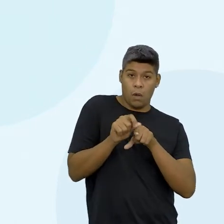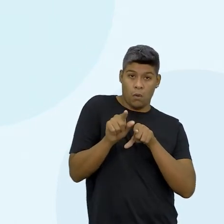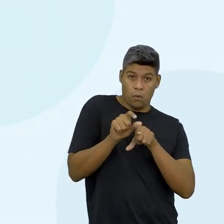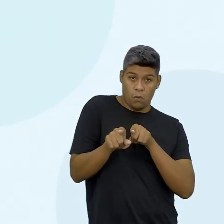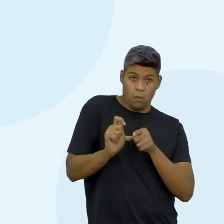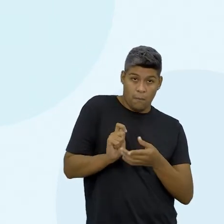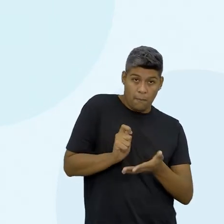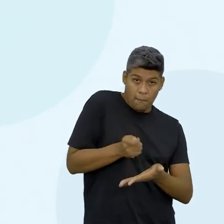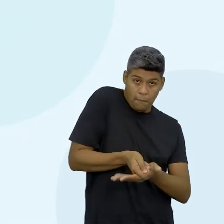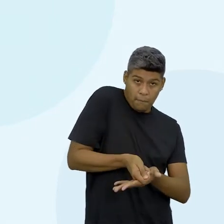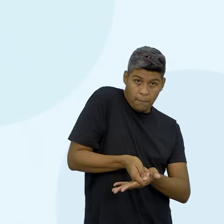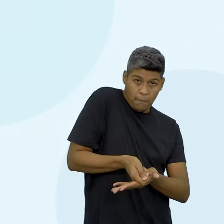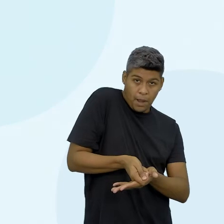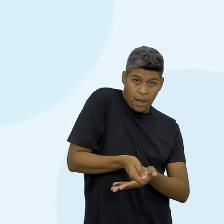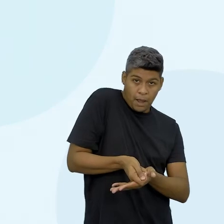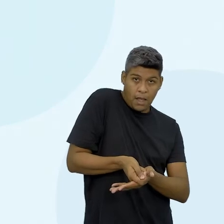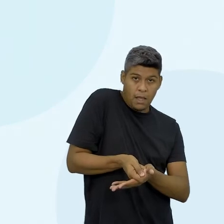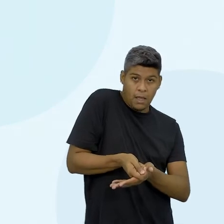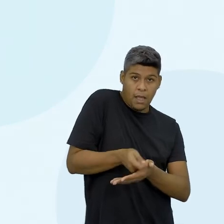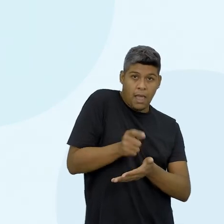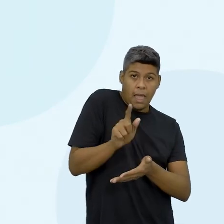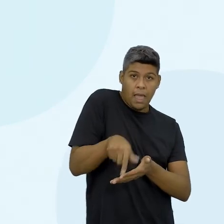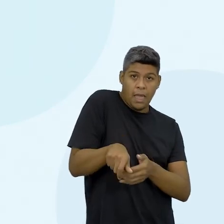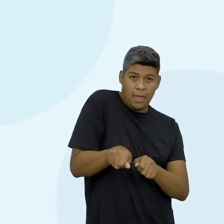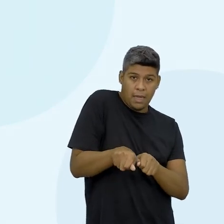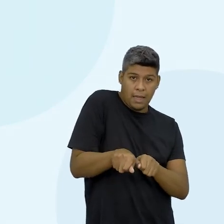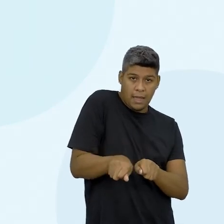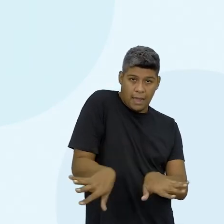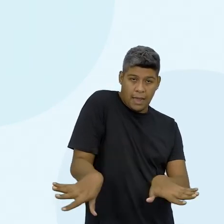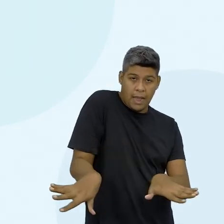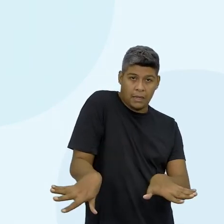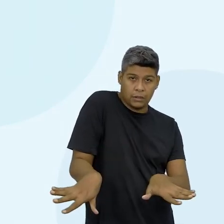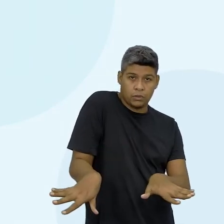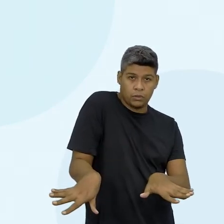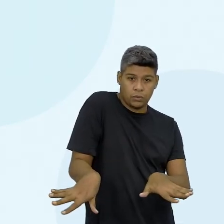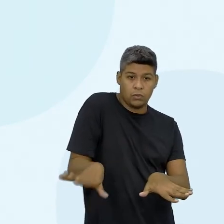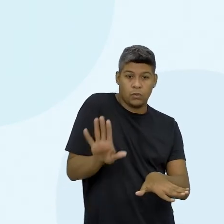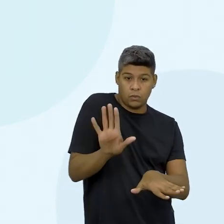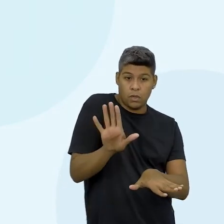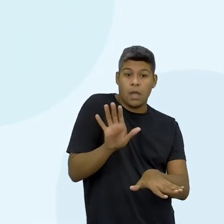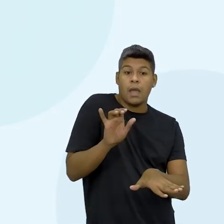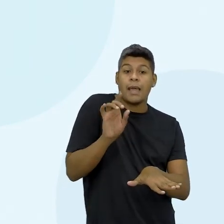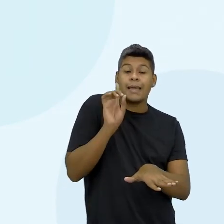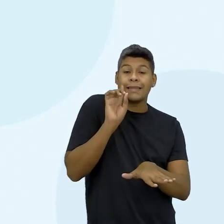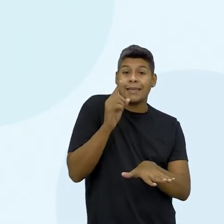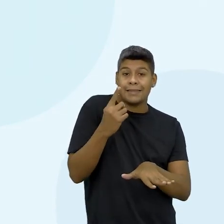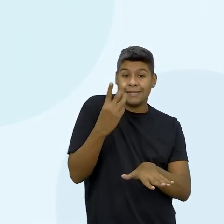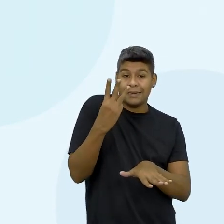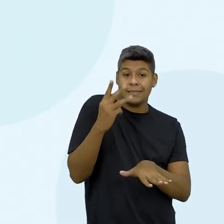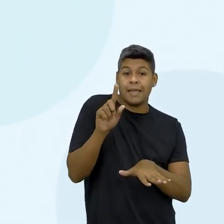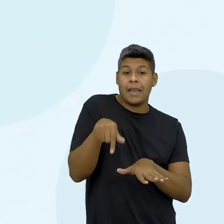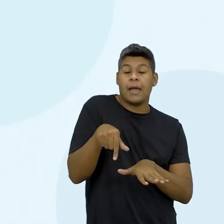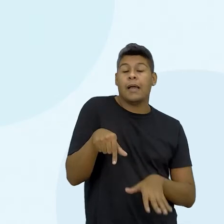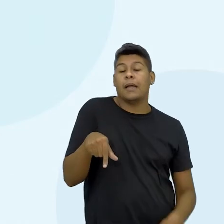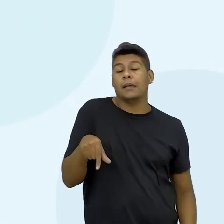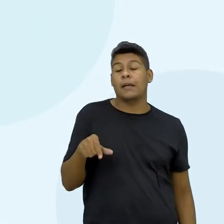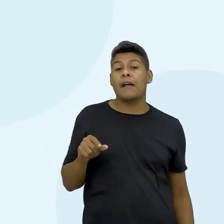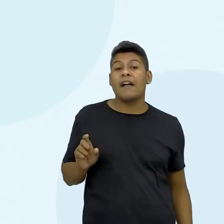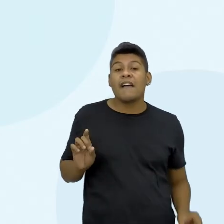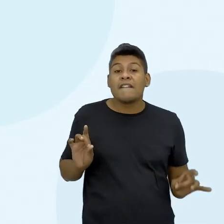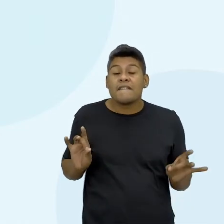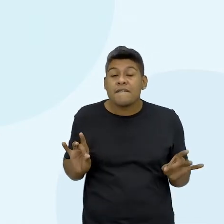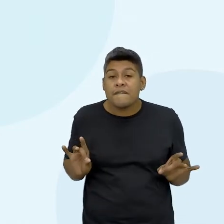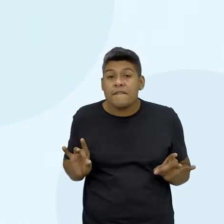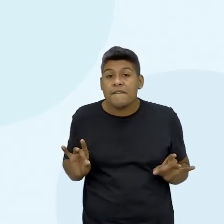Colocar gasolina no carro, nós vamos subtrair. E subtrair da onde? Do valor da receita. Agora, quando